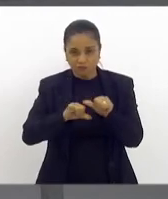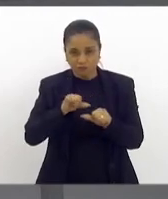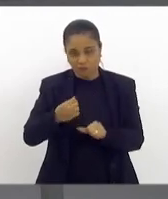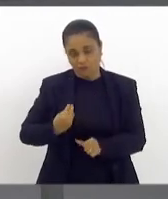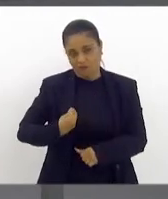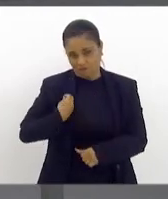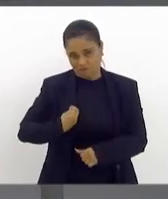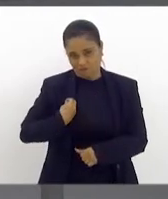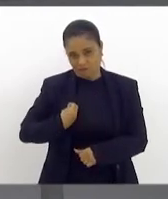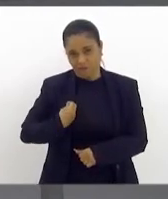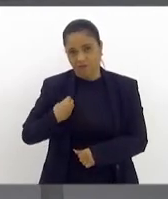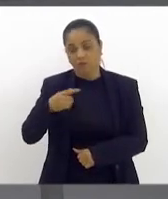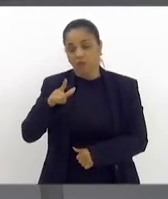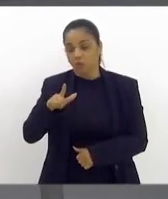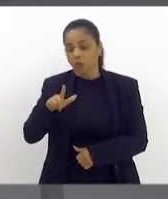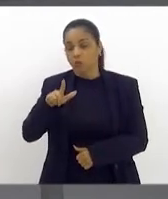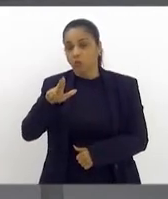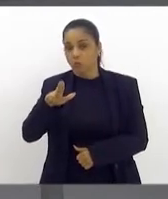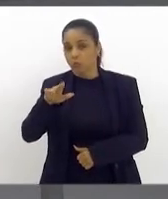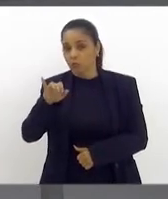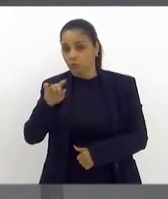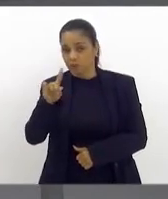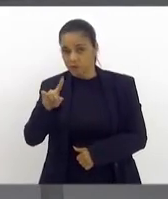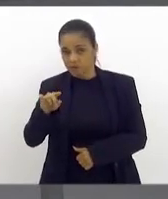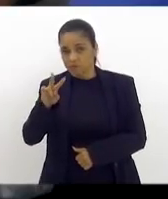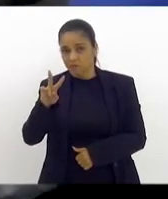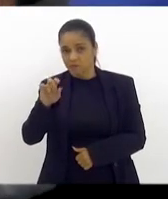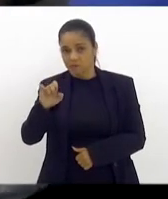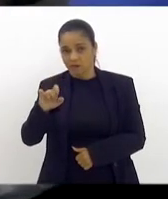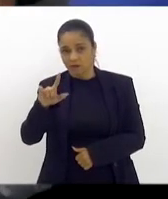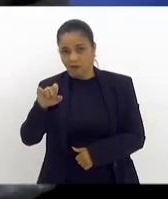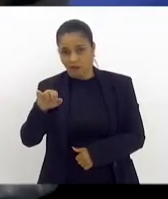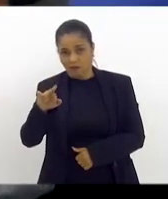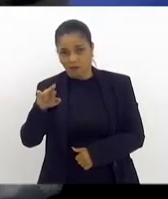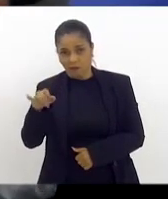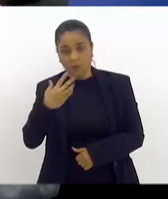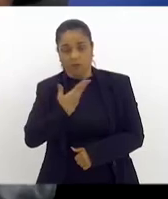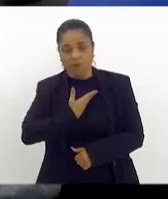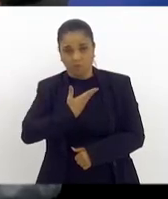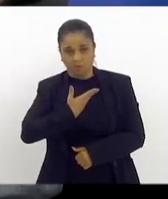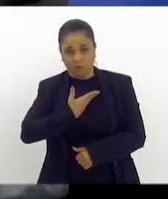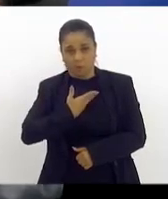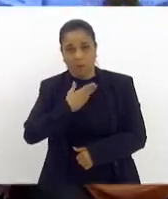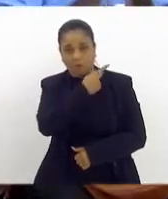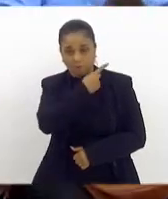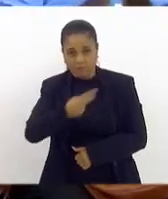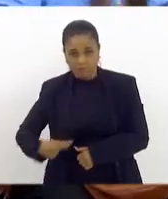que é um grande amigo, presidente hoje do Instituto Autismo do Rio de Janeiro.